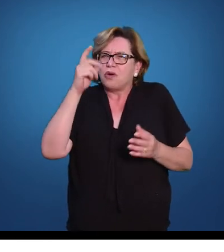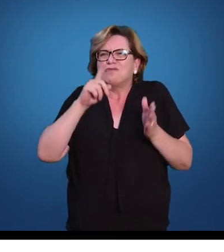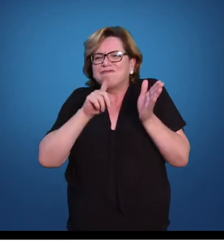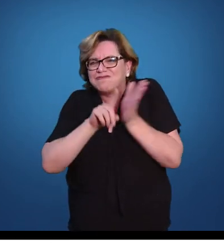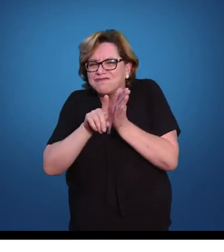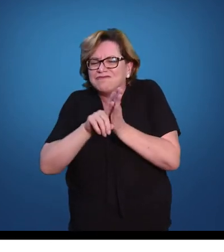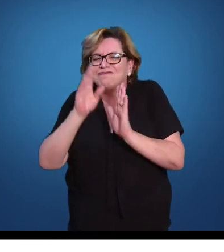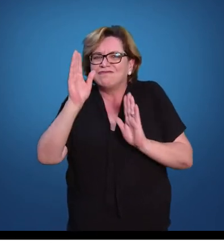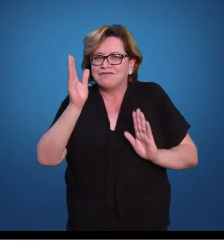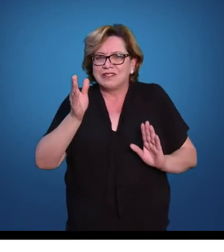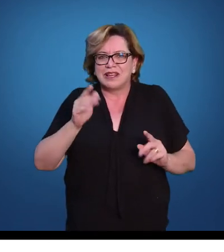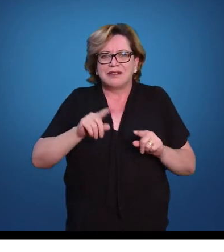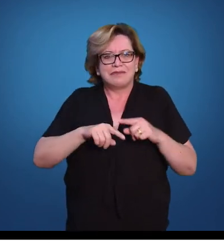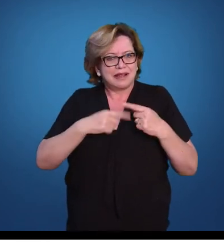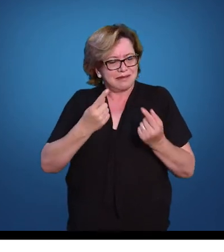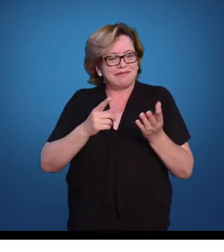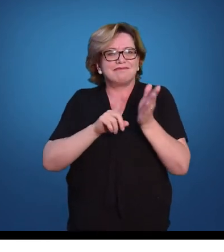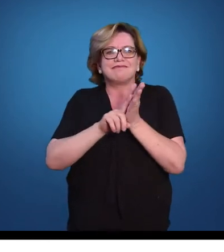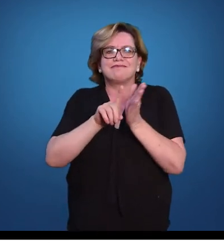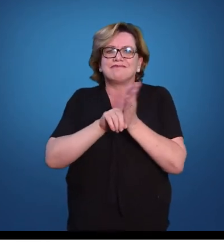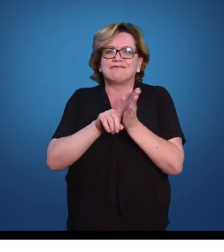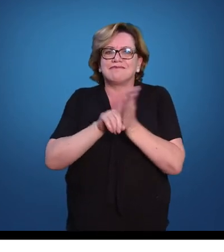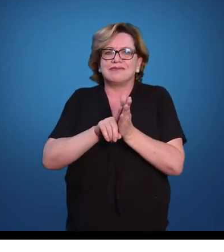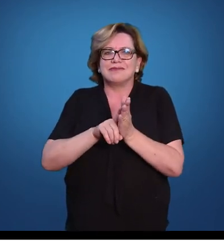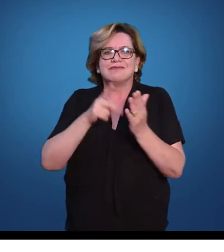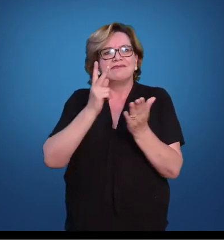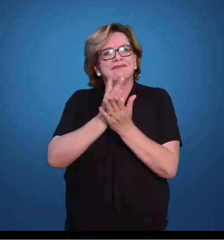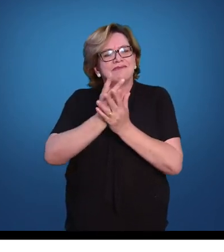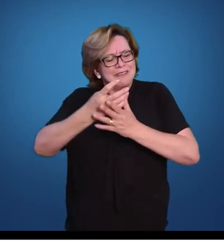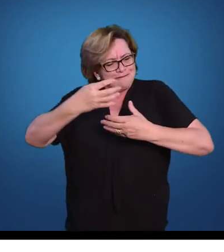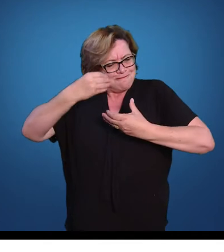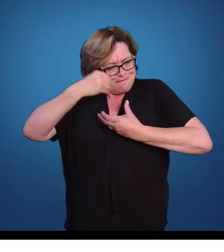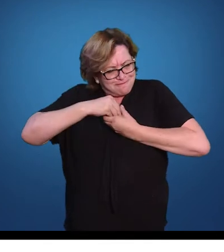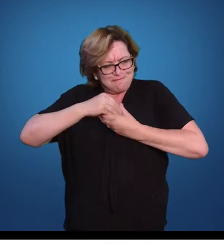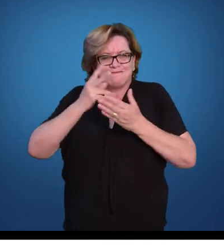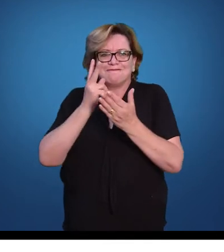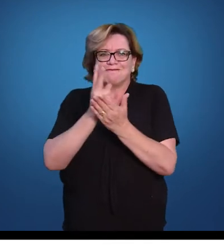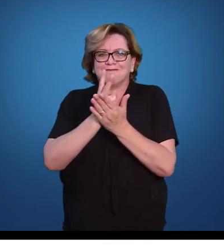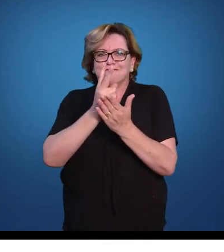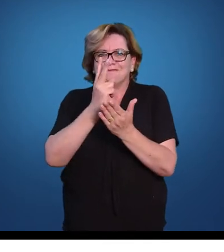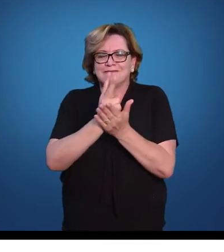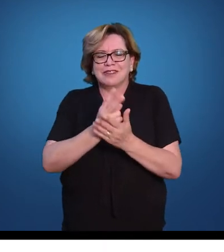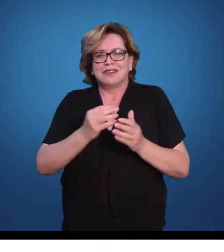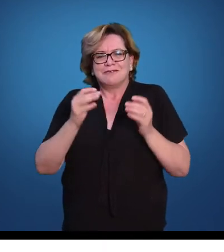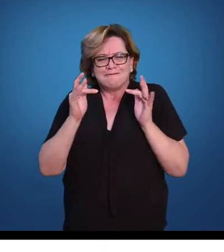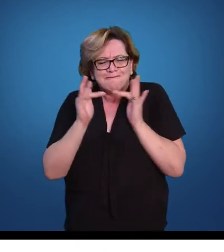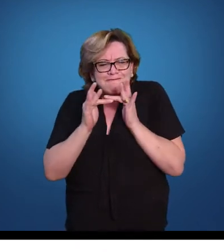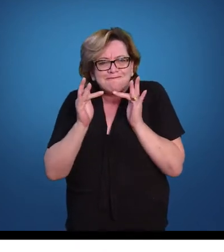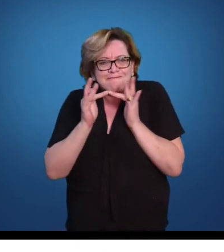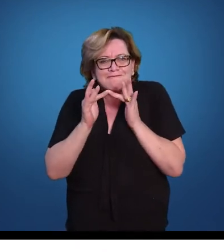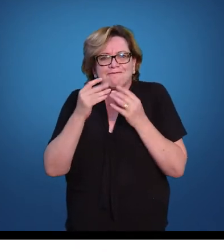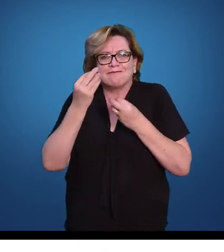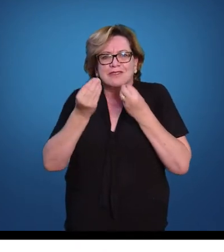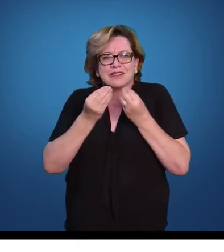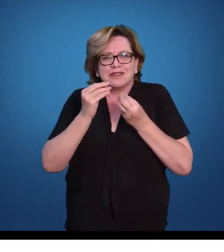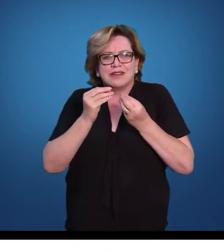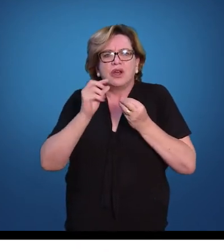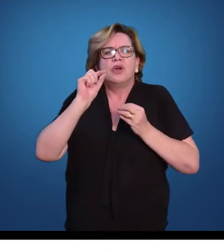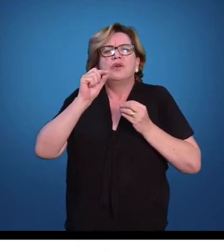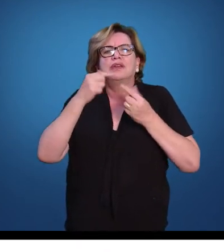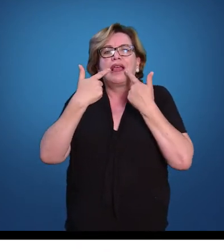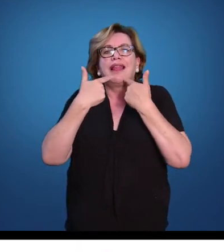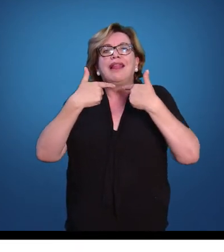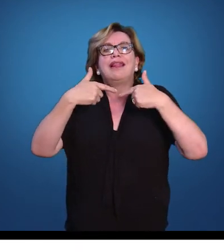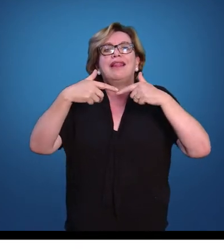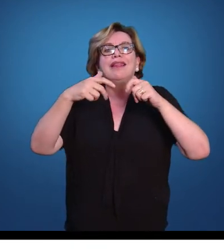sobre isso, mas é uma pergunta que está em nós o tempo todo, o que convive conosco, o que é língua,